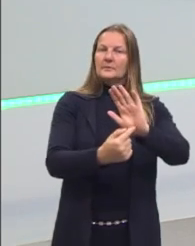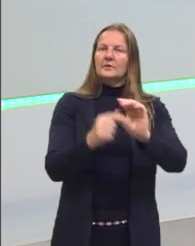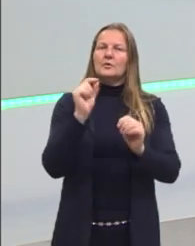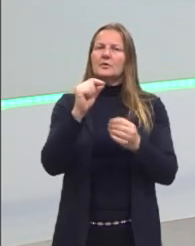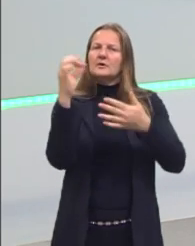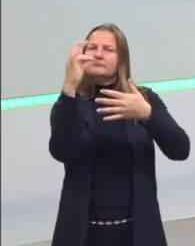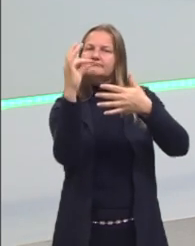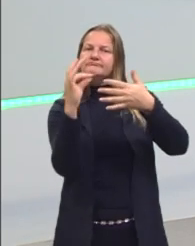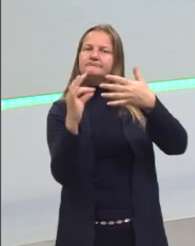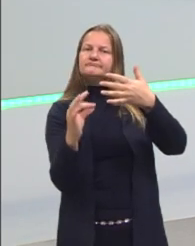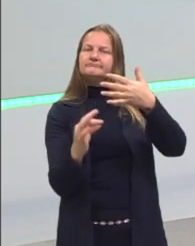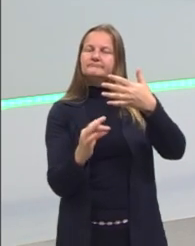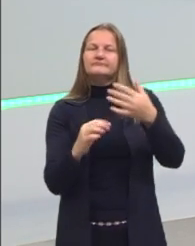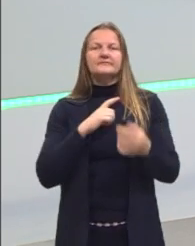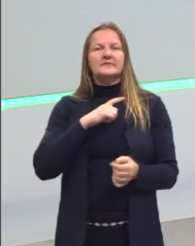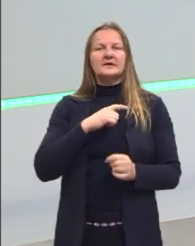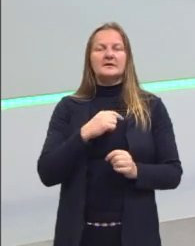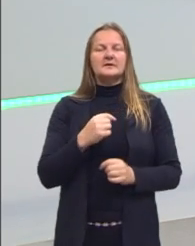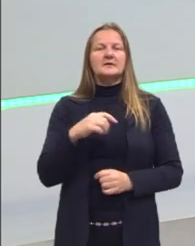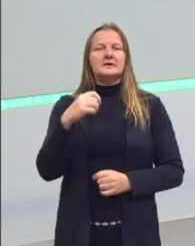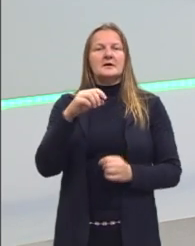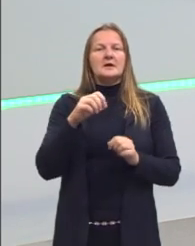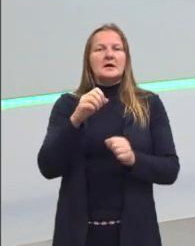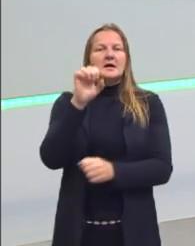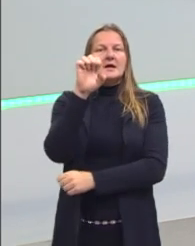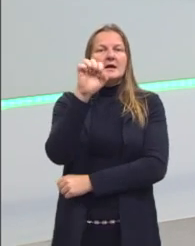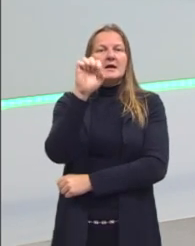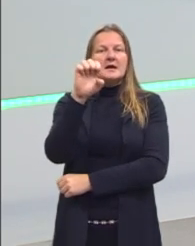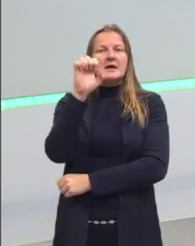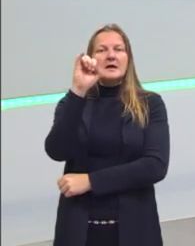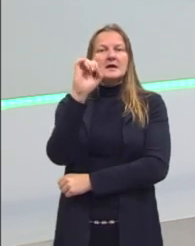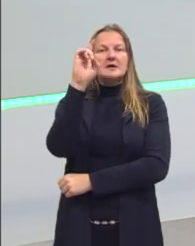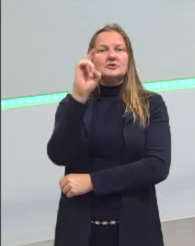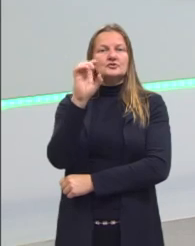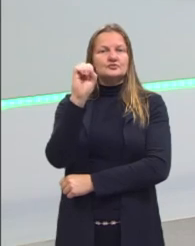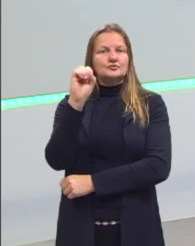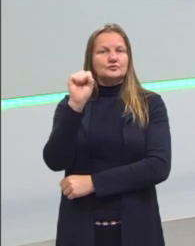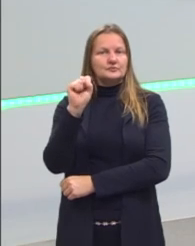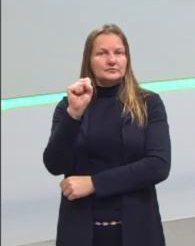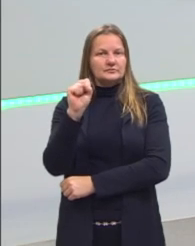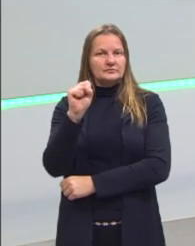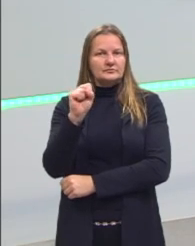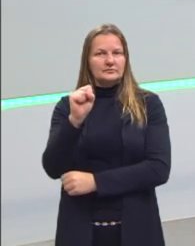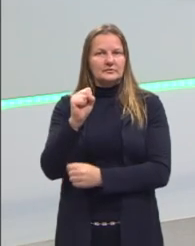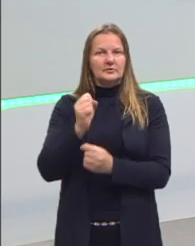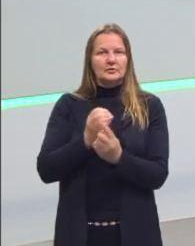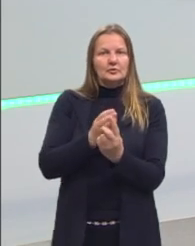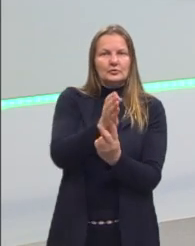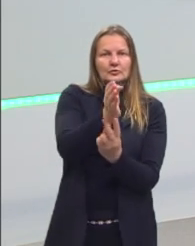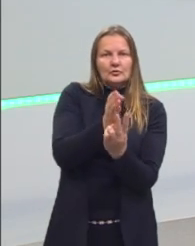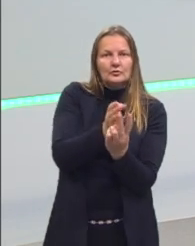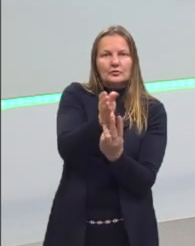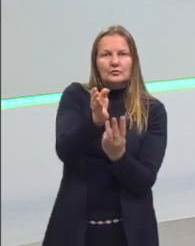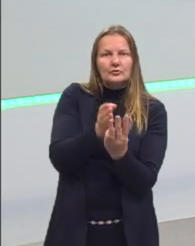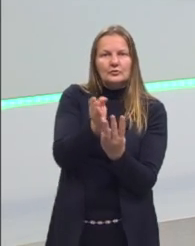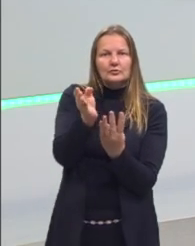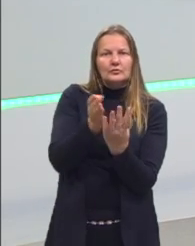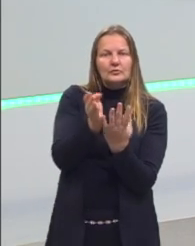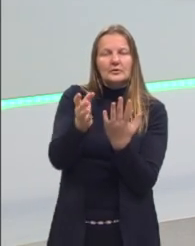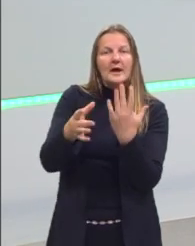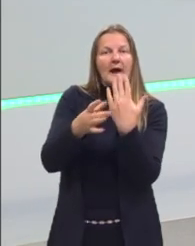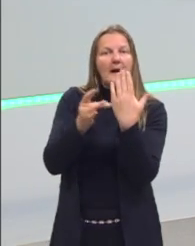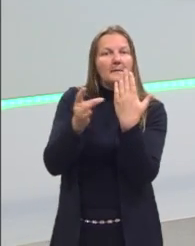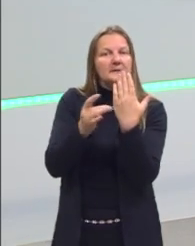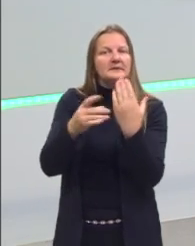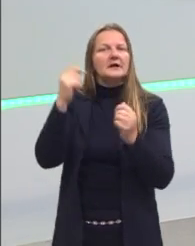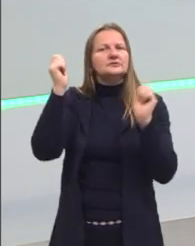eles trazem como eixo cognitivo, como habilidade, como competência, o que